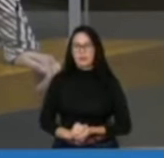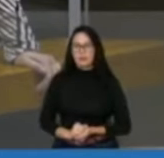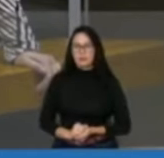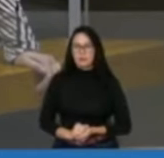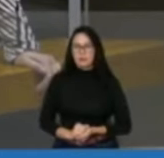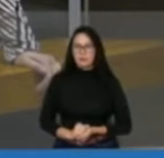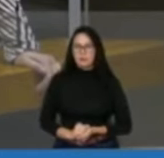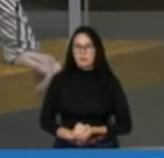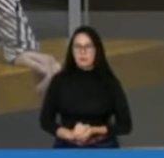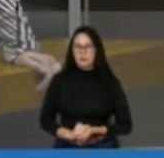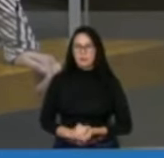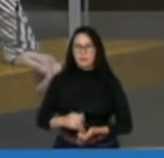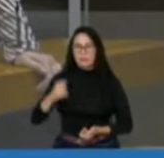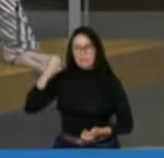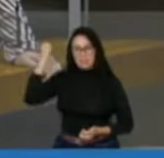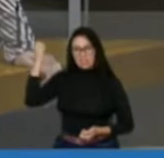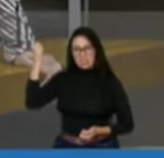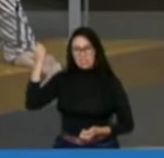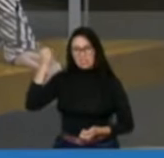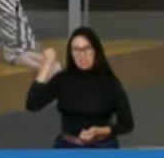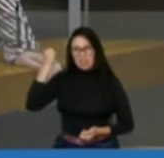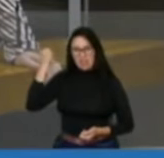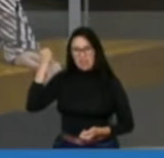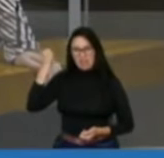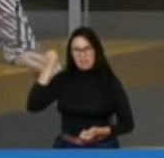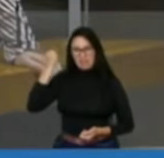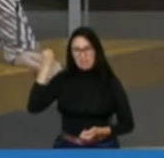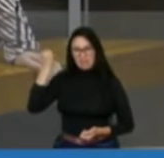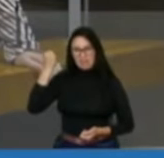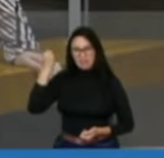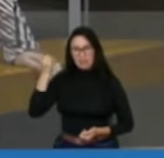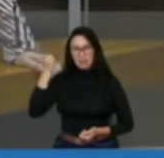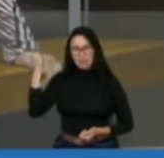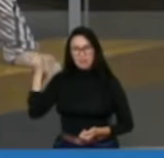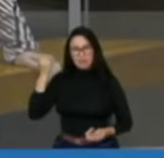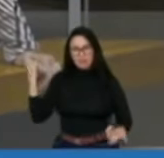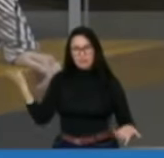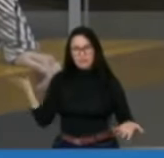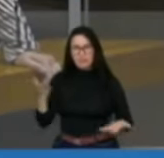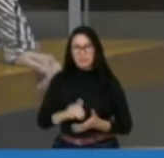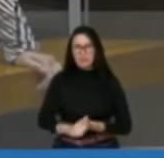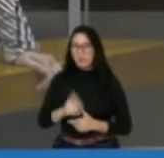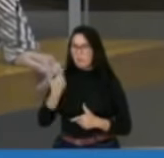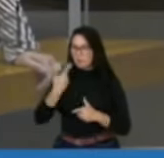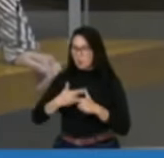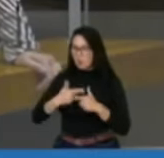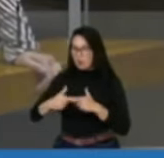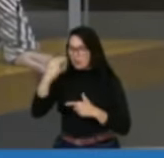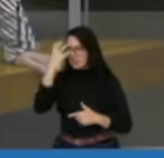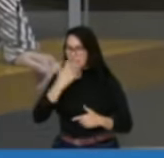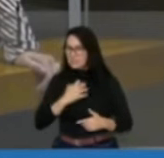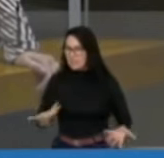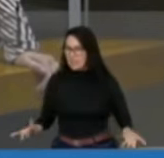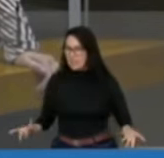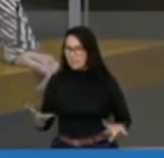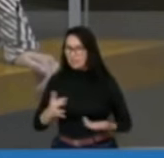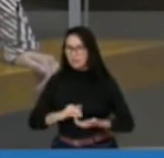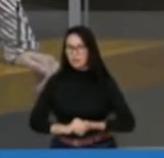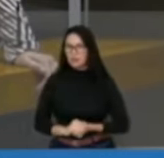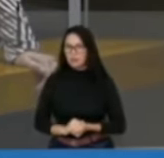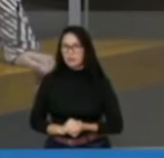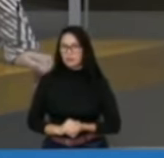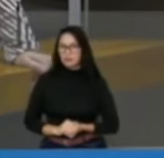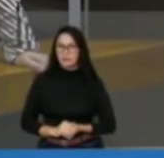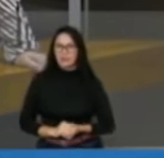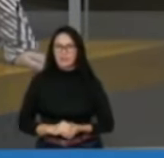É grave isso, presidente. É grave. É gravíssimo. Mas se acham que com isso estão